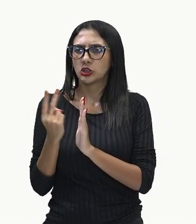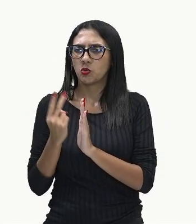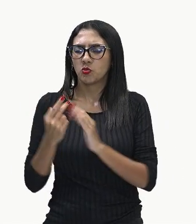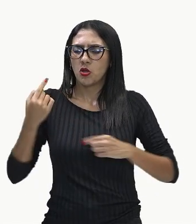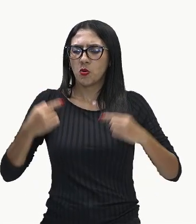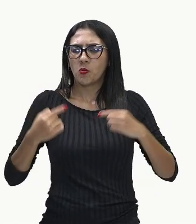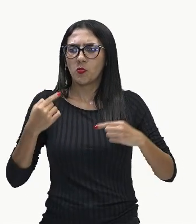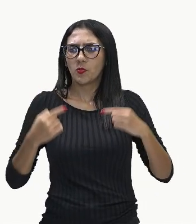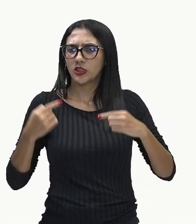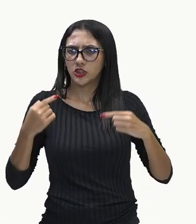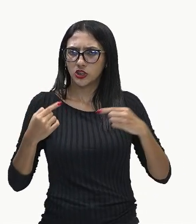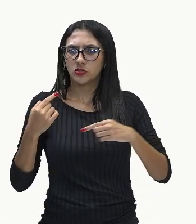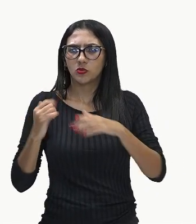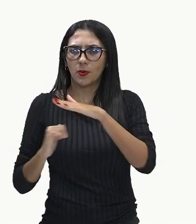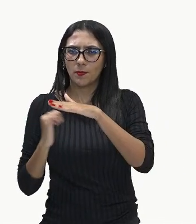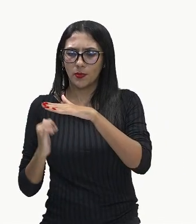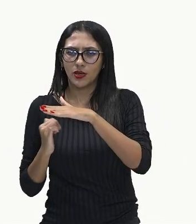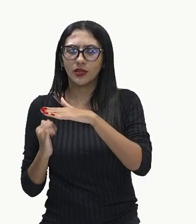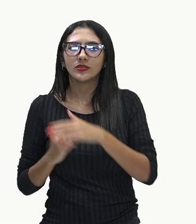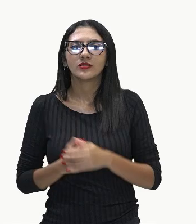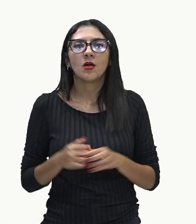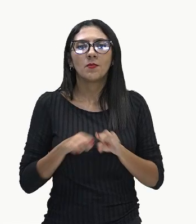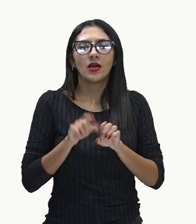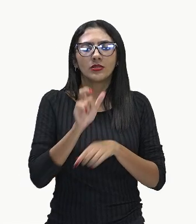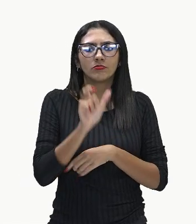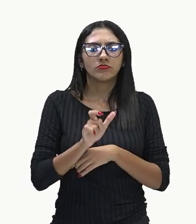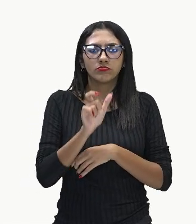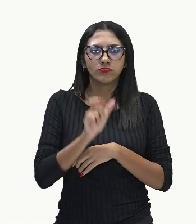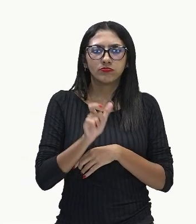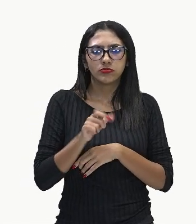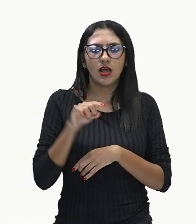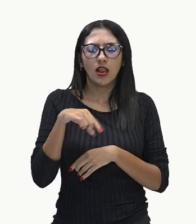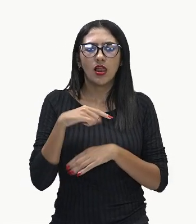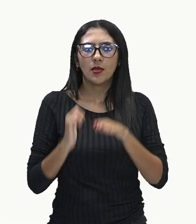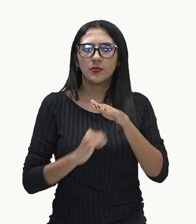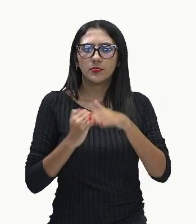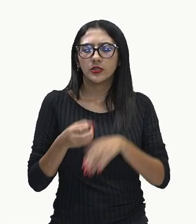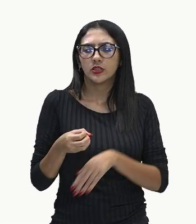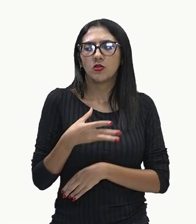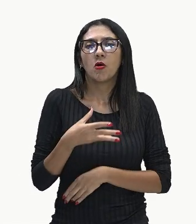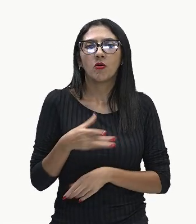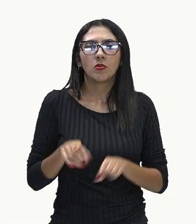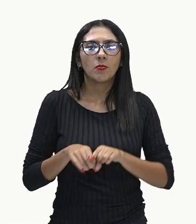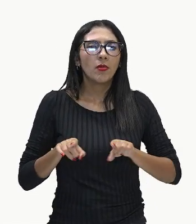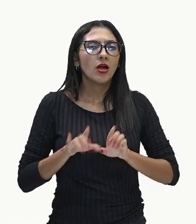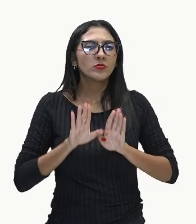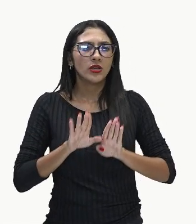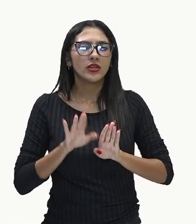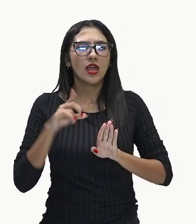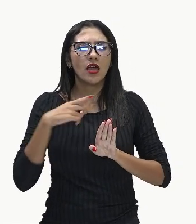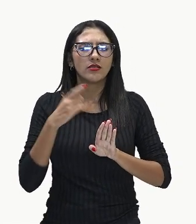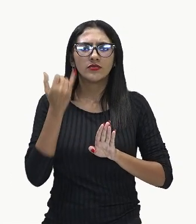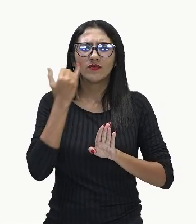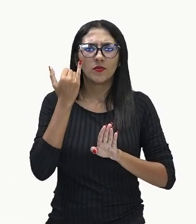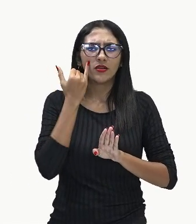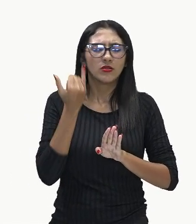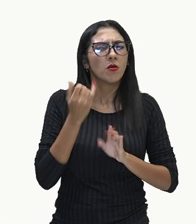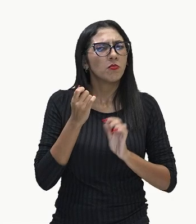Isso aqui é um caso de a gente estar usando um gráfico para causar uma impressão que não é verdadeira. Como assim?